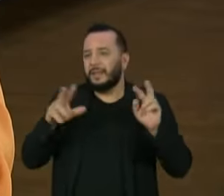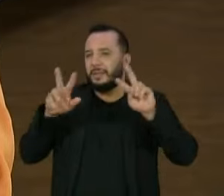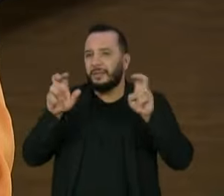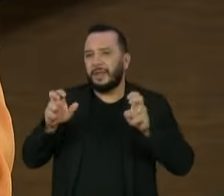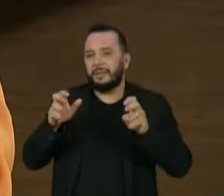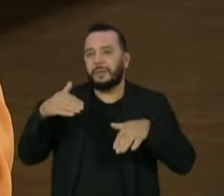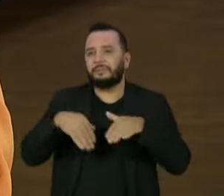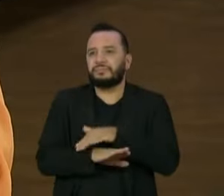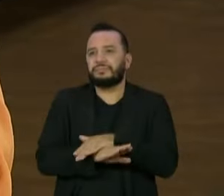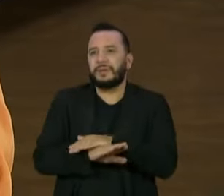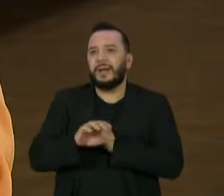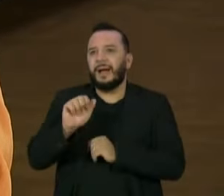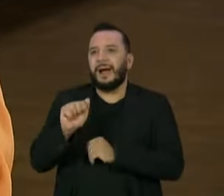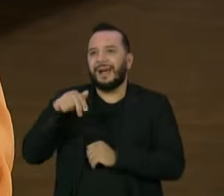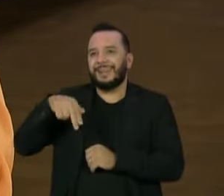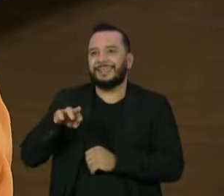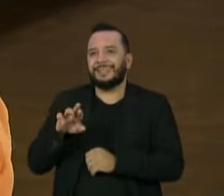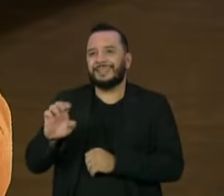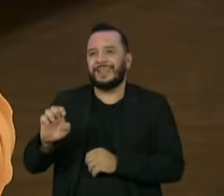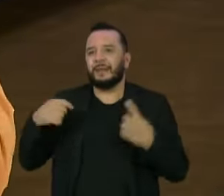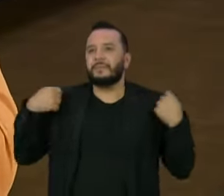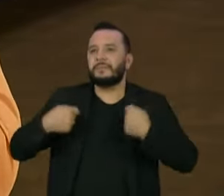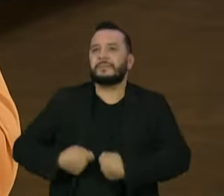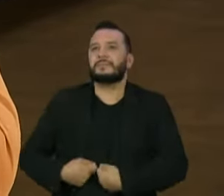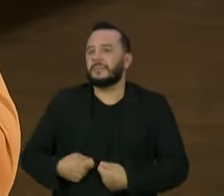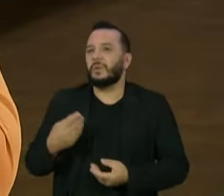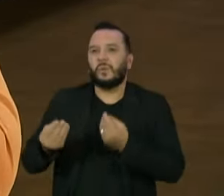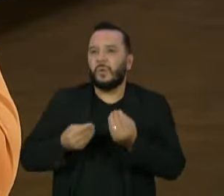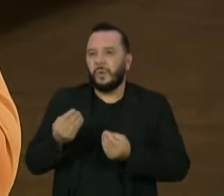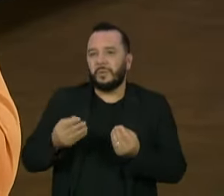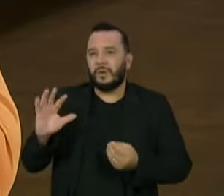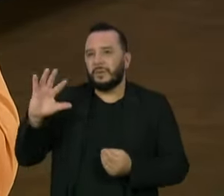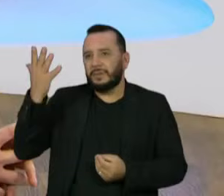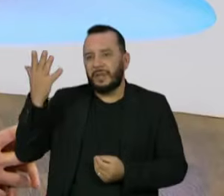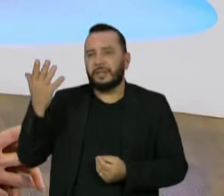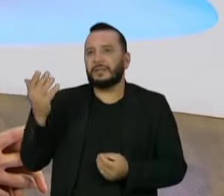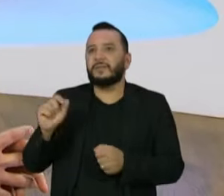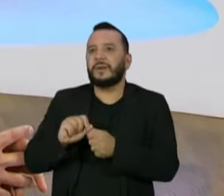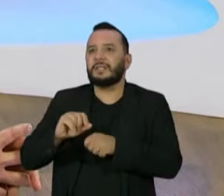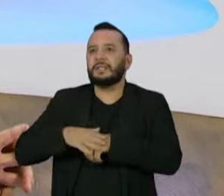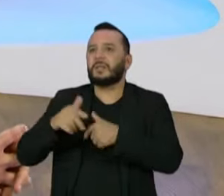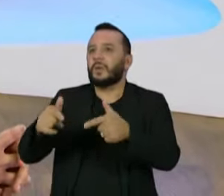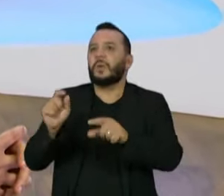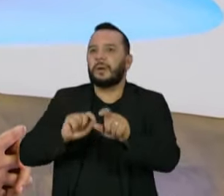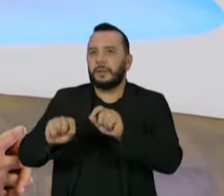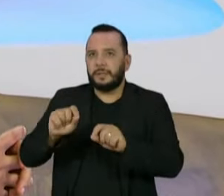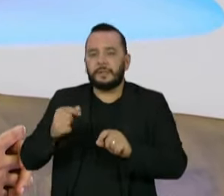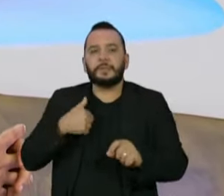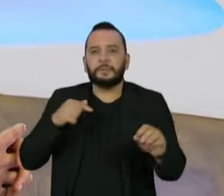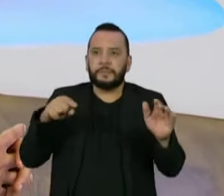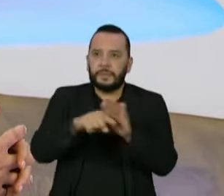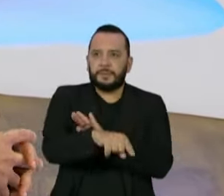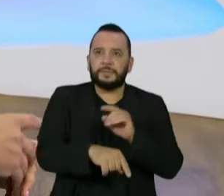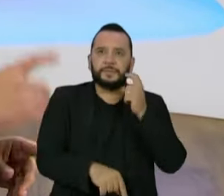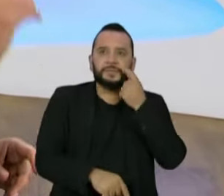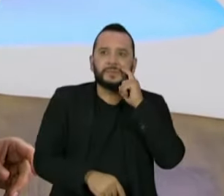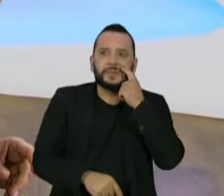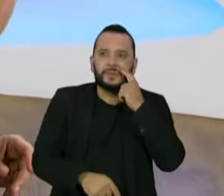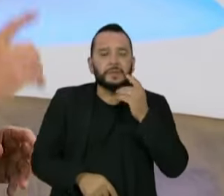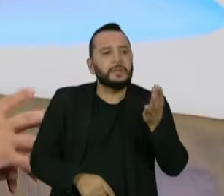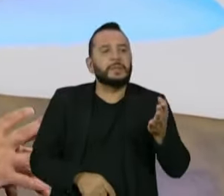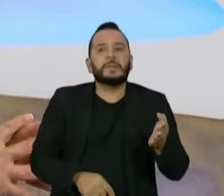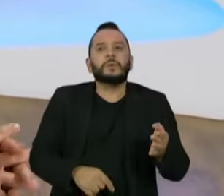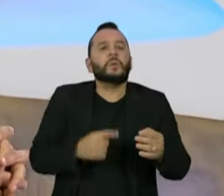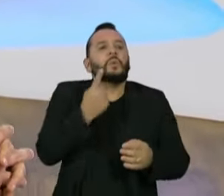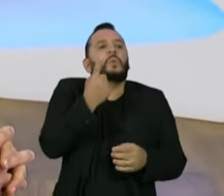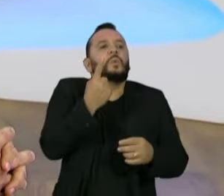acontece e o que o presidente do Senado deveria fazer? A pergunta é aquela que eu fiz ao próprio Davi Alcolumbre. Eu pedi que ele me mostrasse